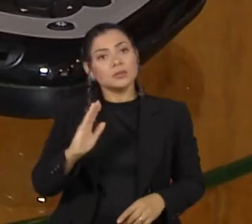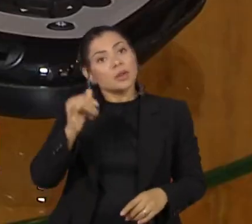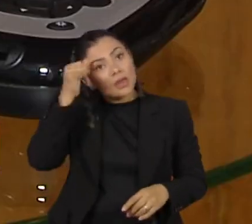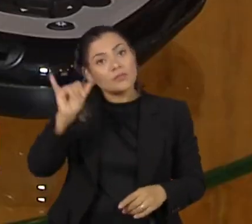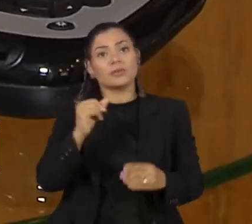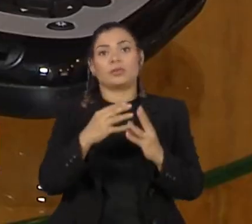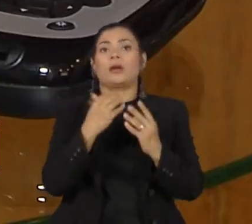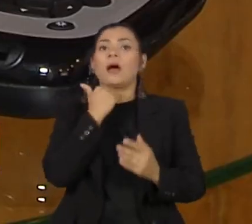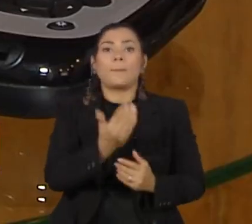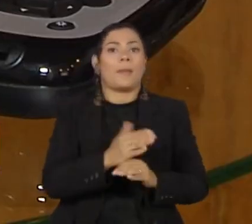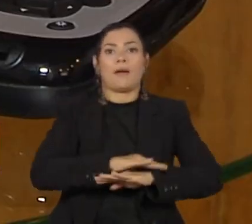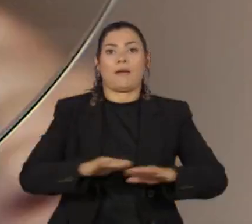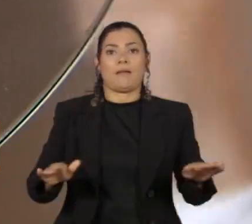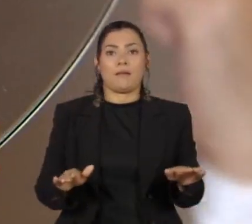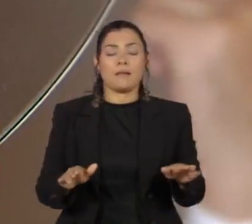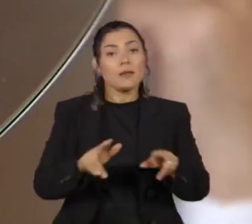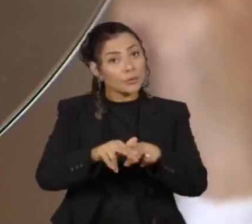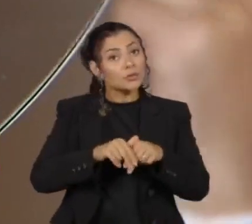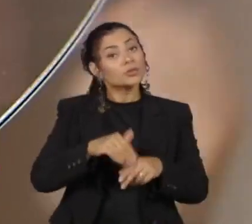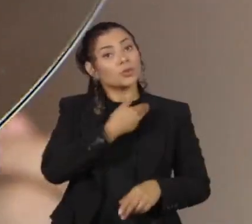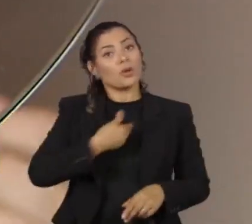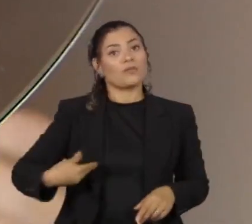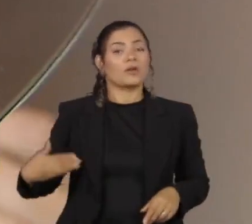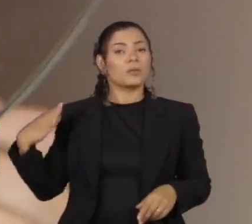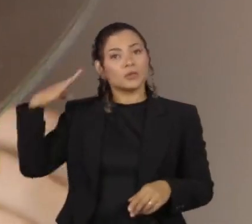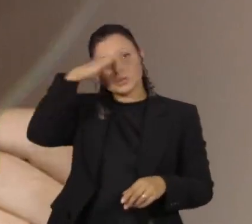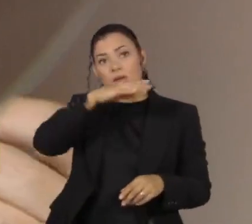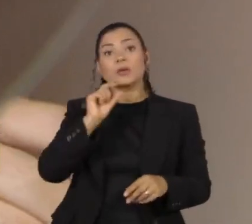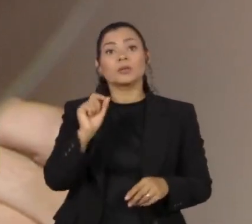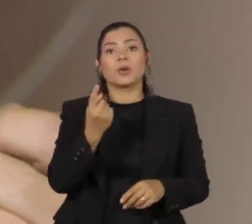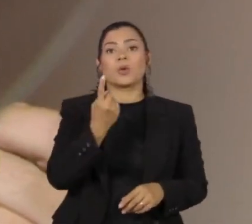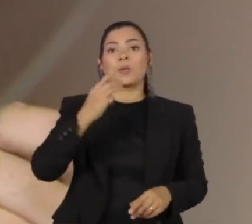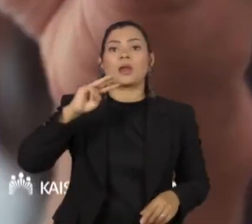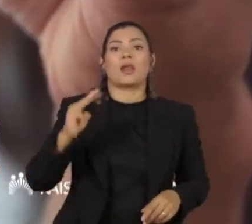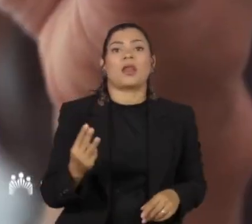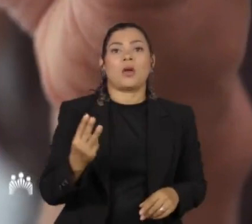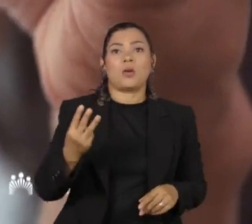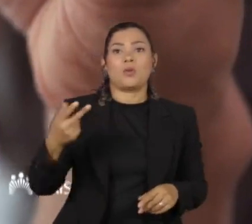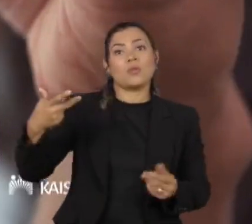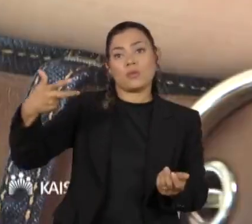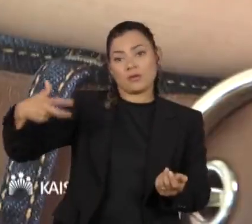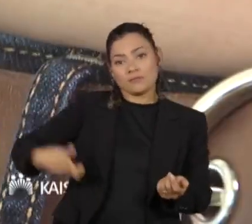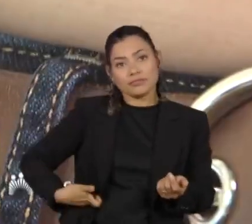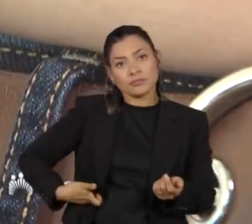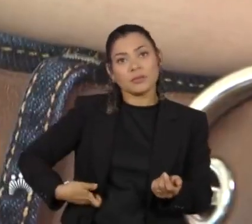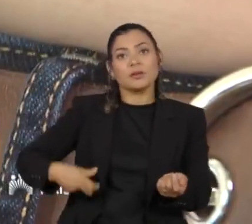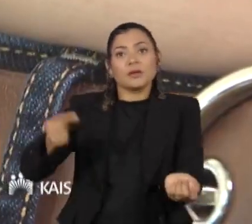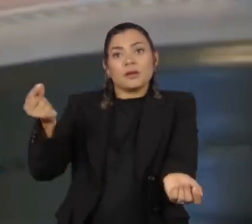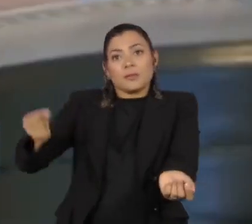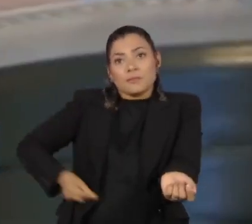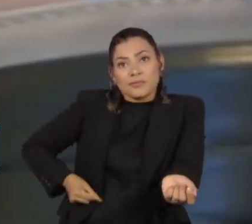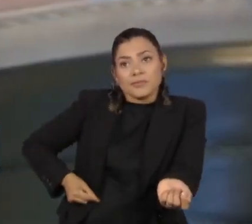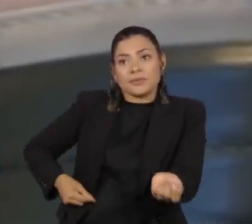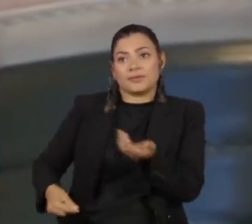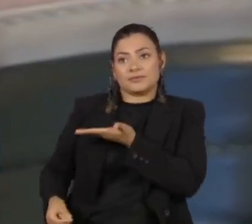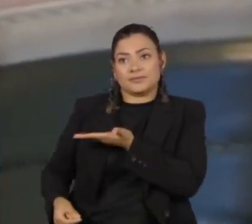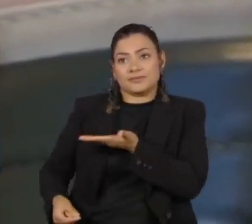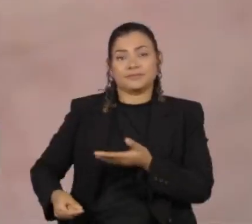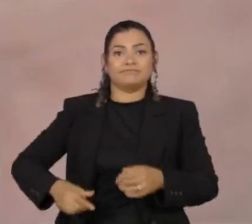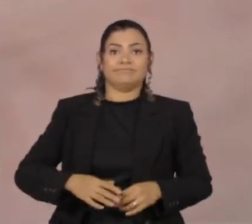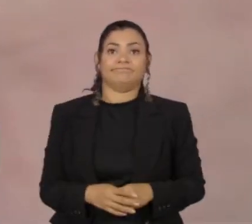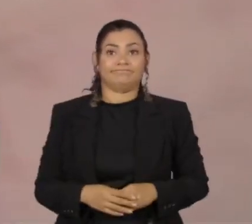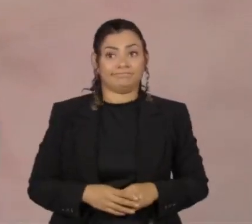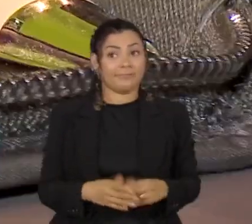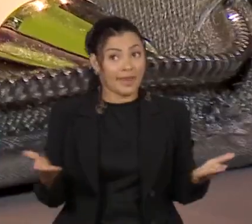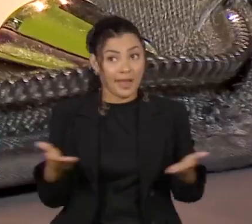insulina. Durante o governo Bolsonaro foram descartadas quase um milhão de canetas de insulina de ação rápida, o mesmo tipo